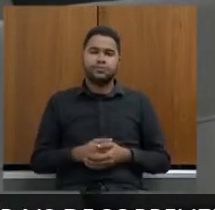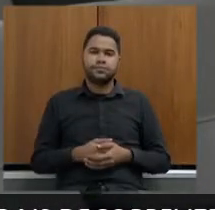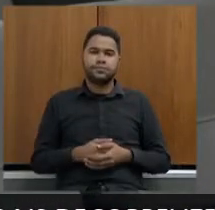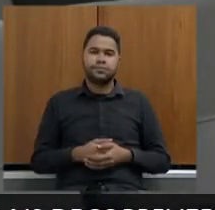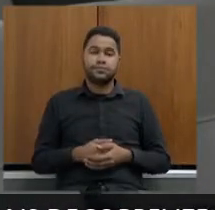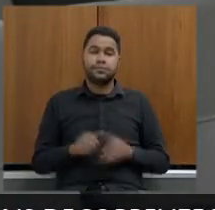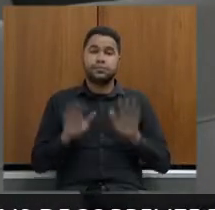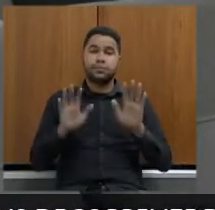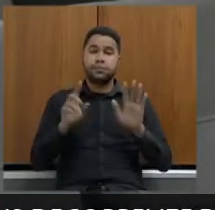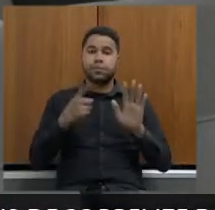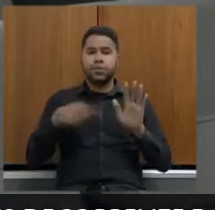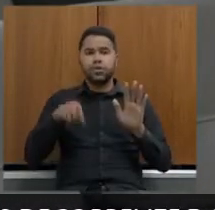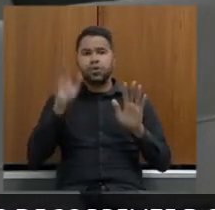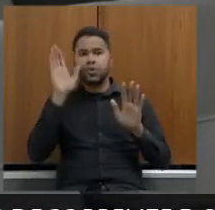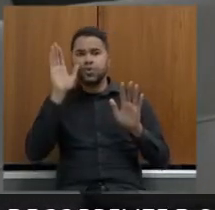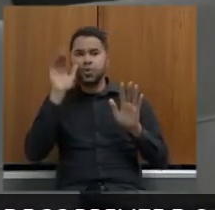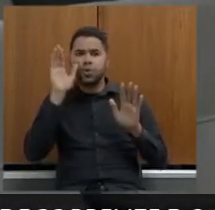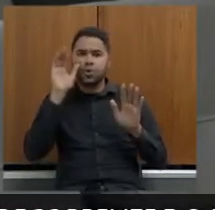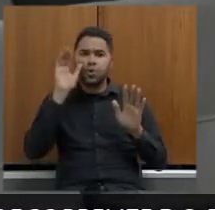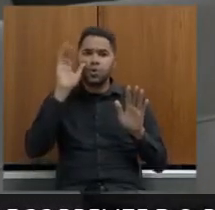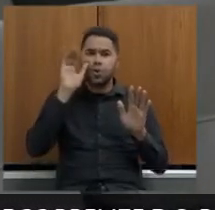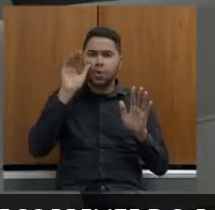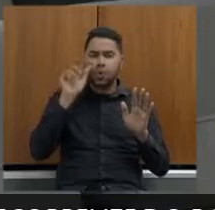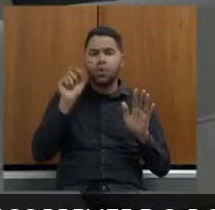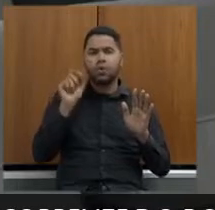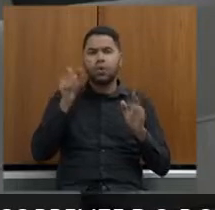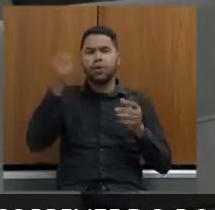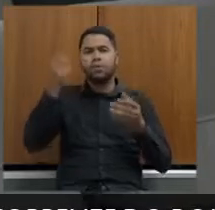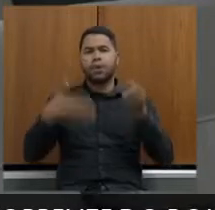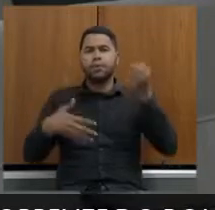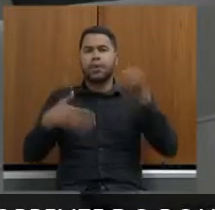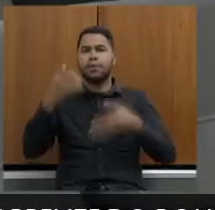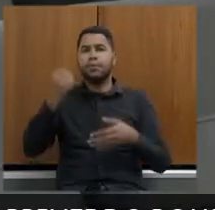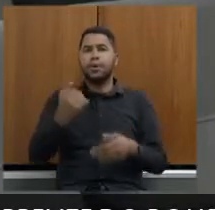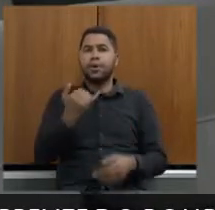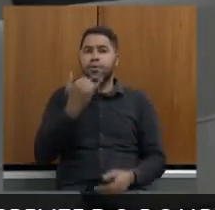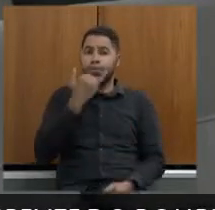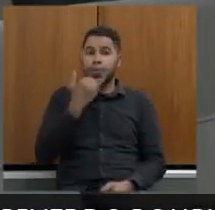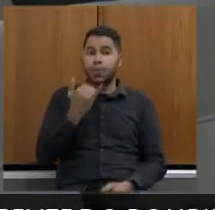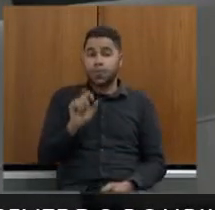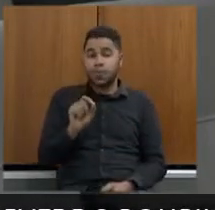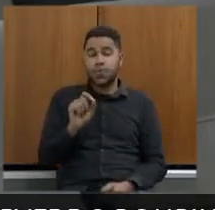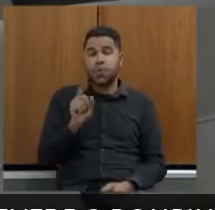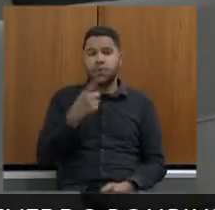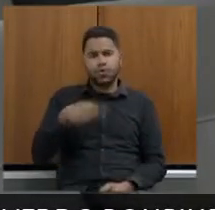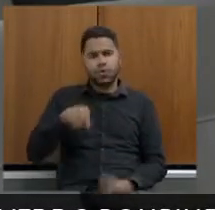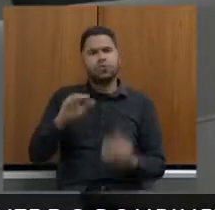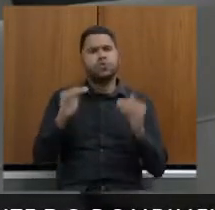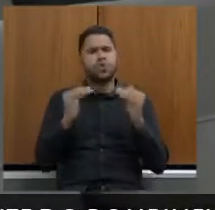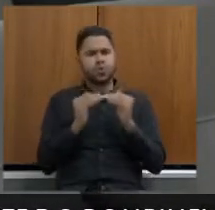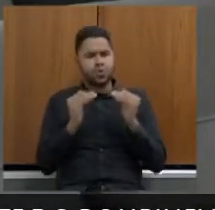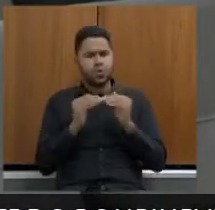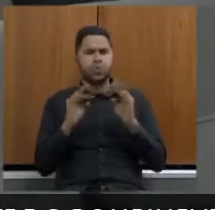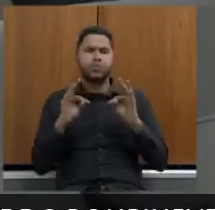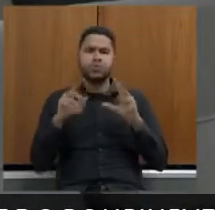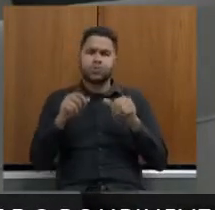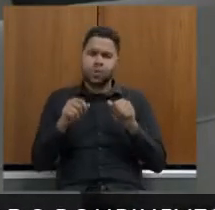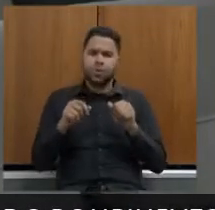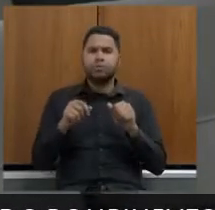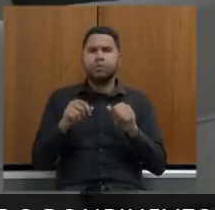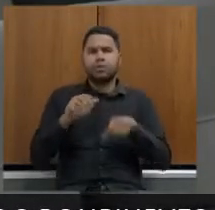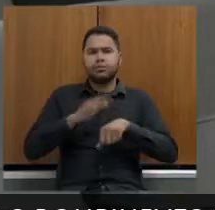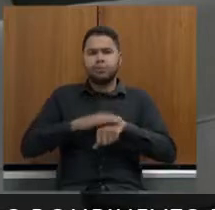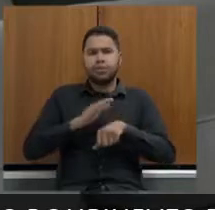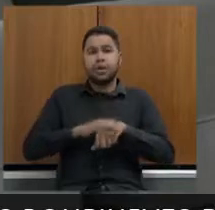mas a gente observa que eu falava há pouco com ele desculpa que a gente concorda que toda reparação